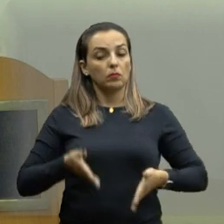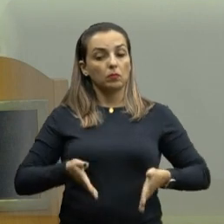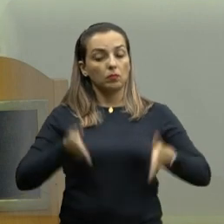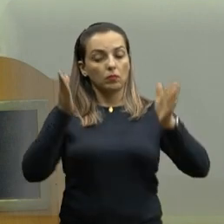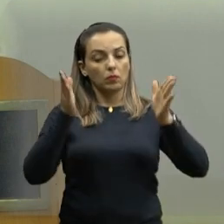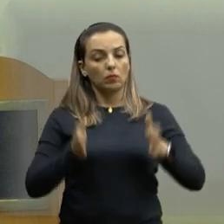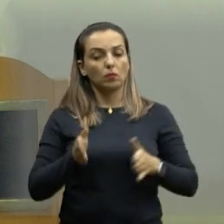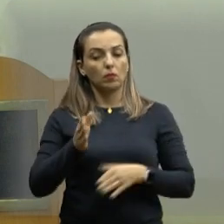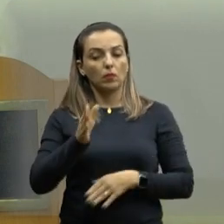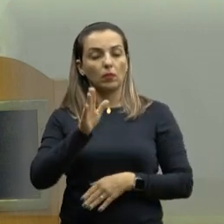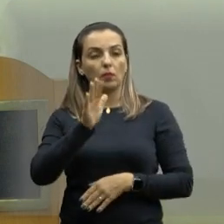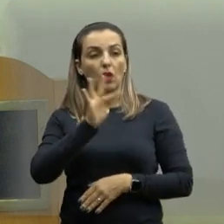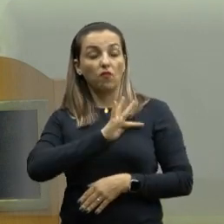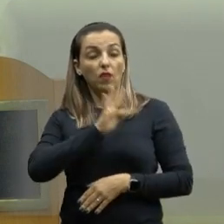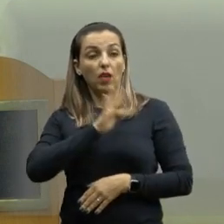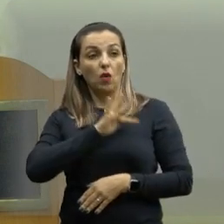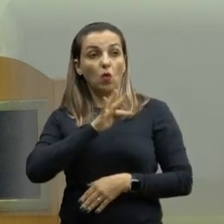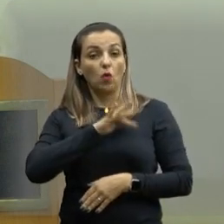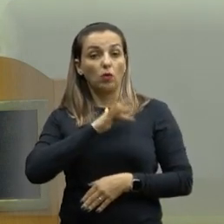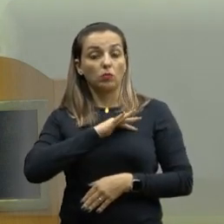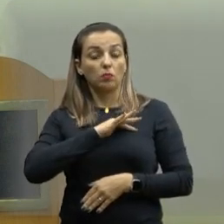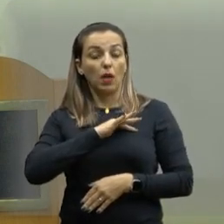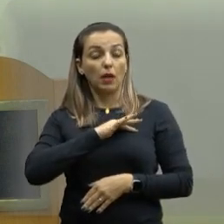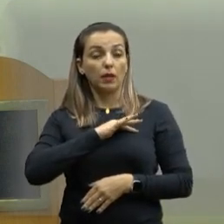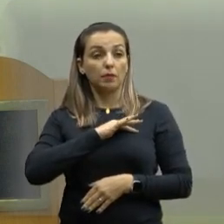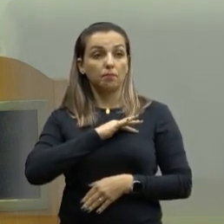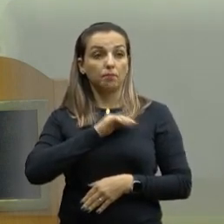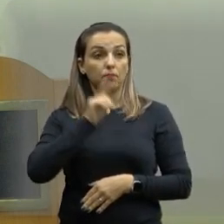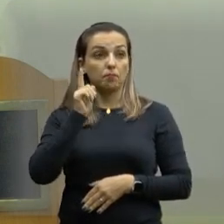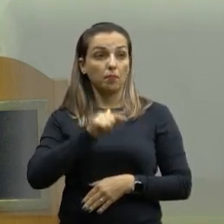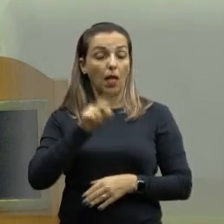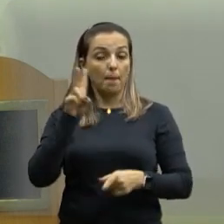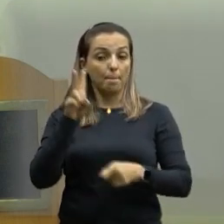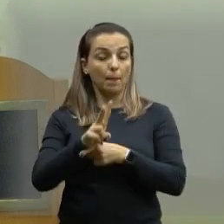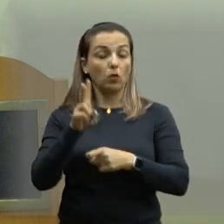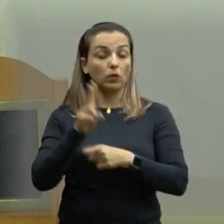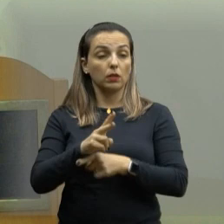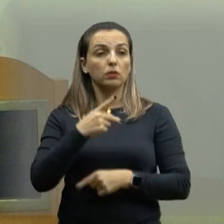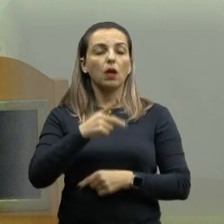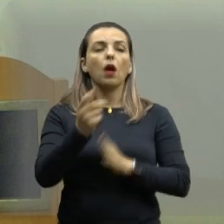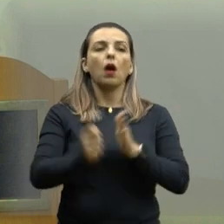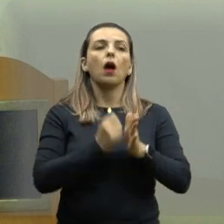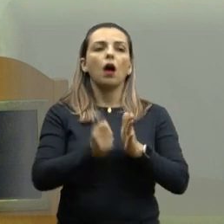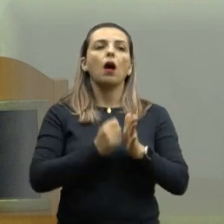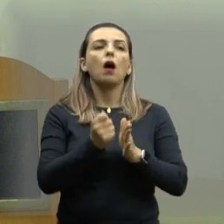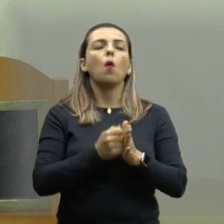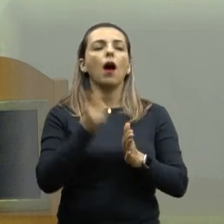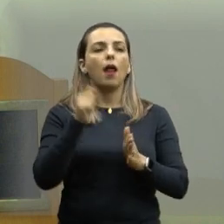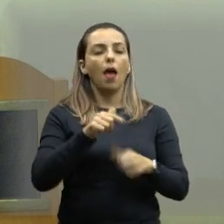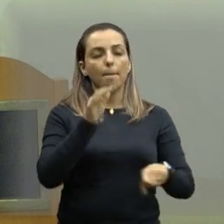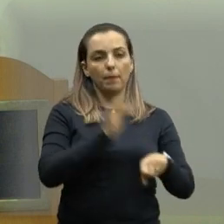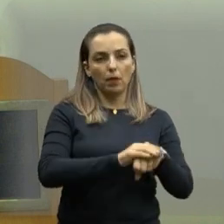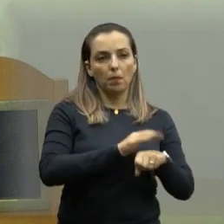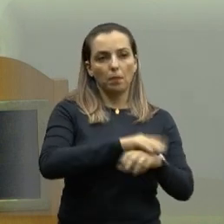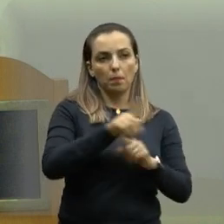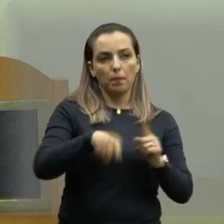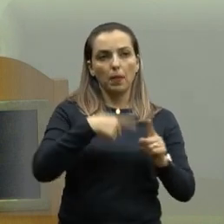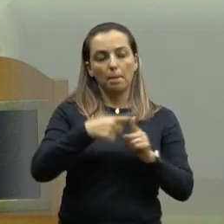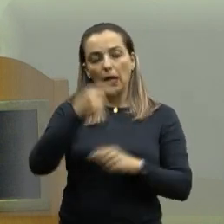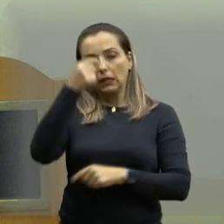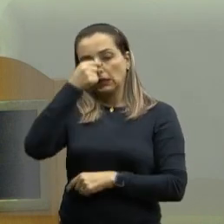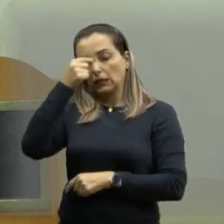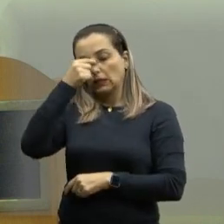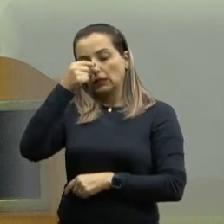imaterial de Araraquara, aqui dessa Casa, de uma ação originária minha e de Marcos Garrido,